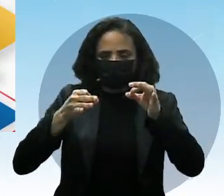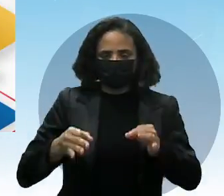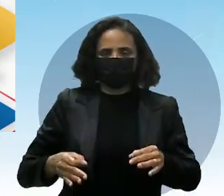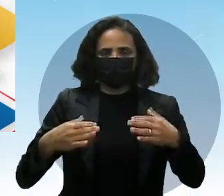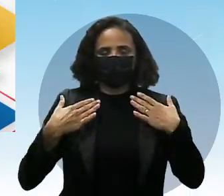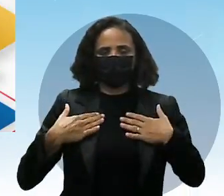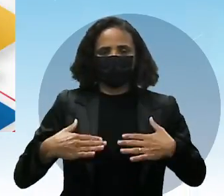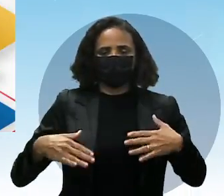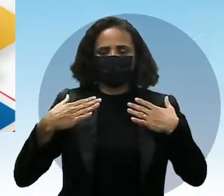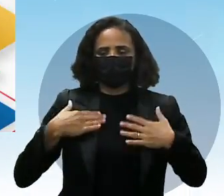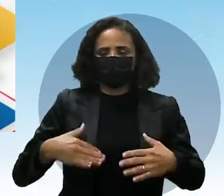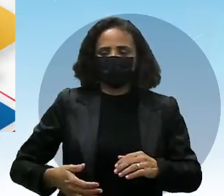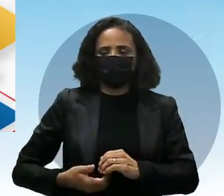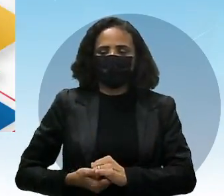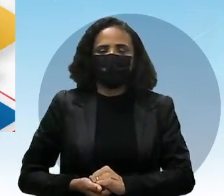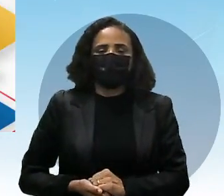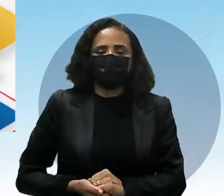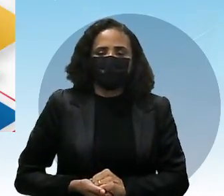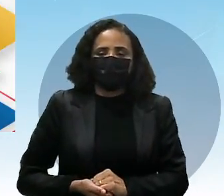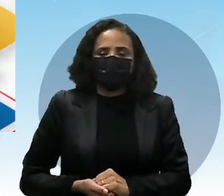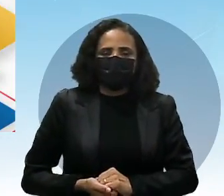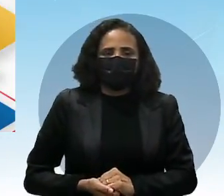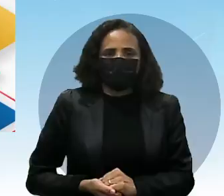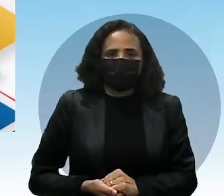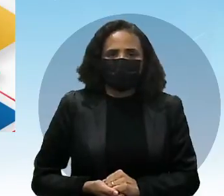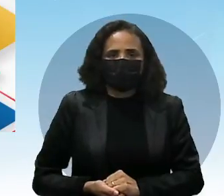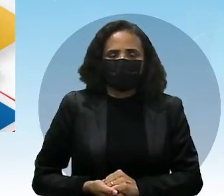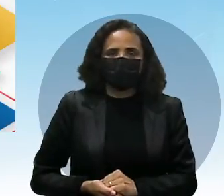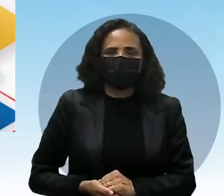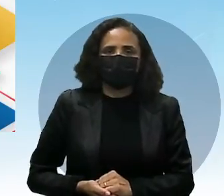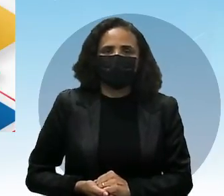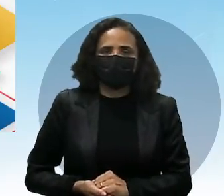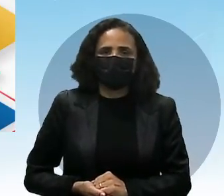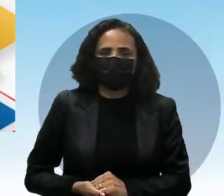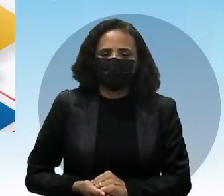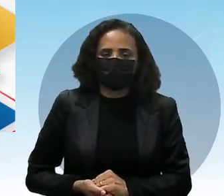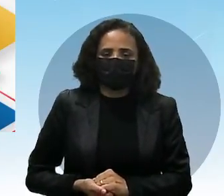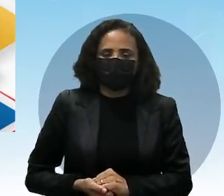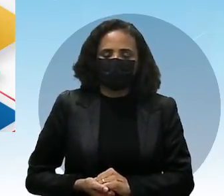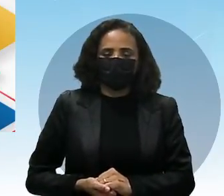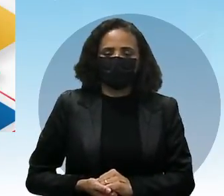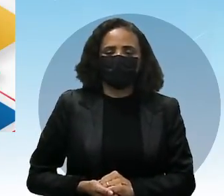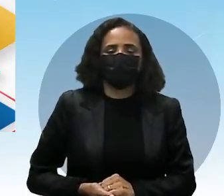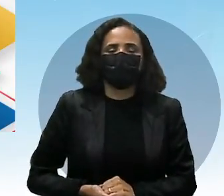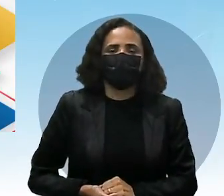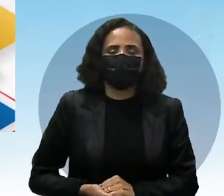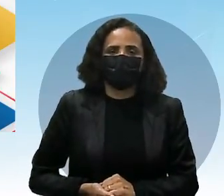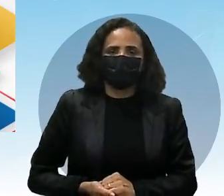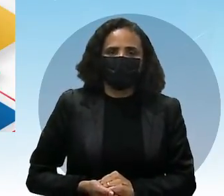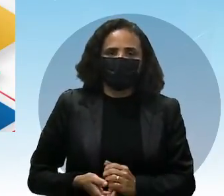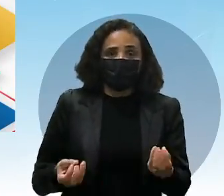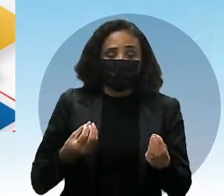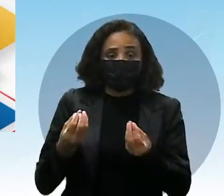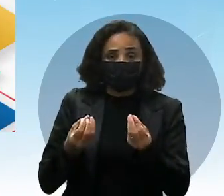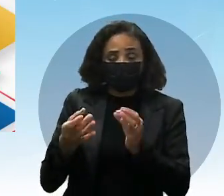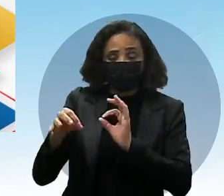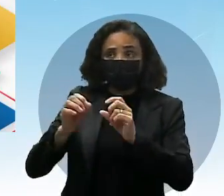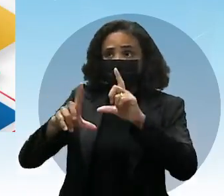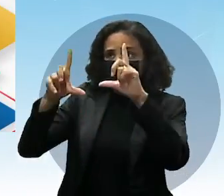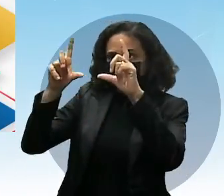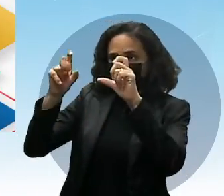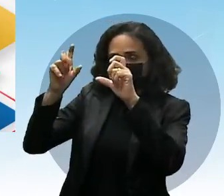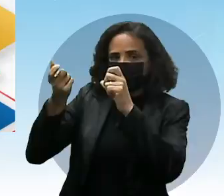muito interessado se a morte vai levar, se a morte vai deixar. Ele está mais interessado em atualizar a foto de